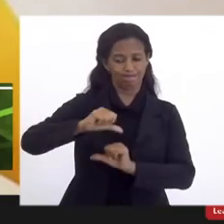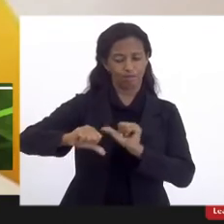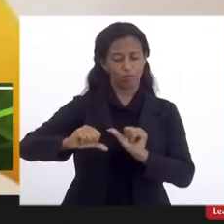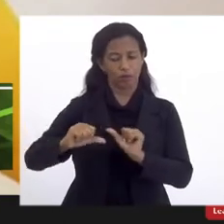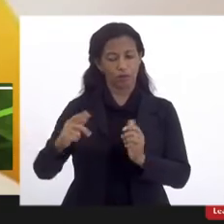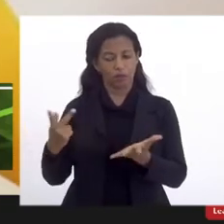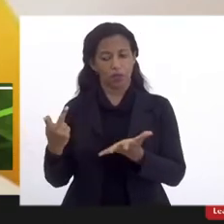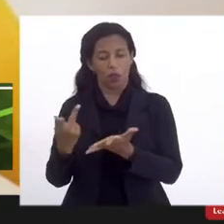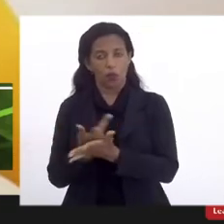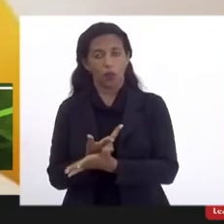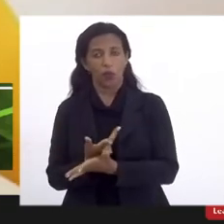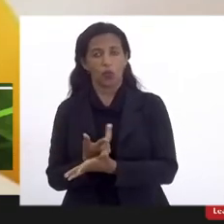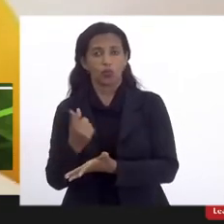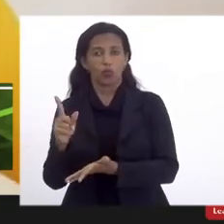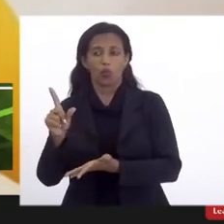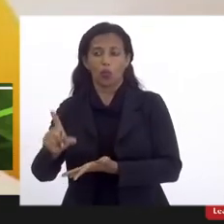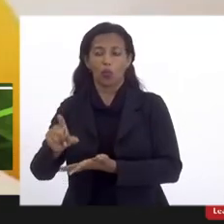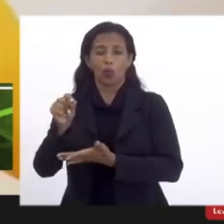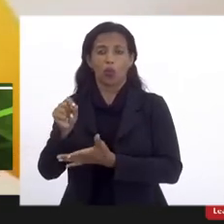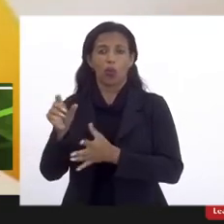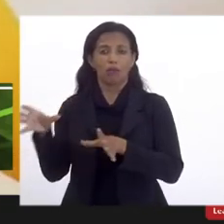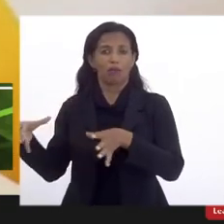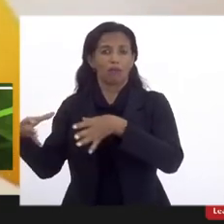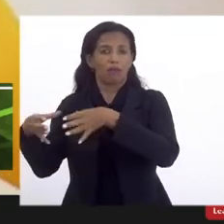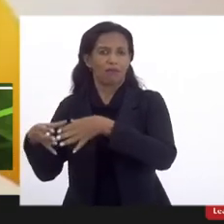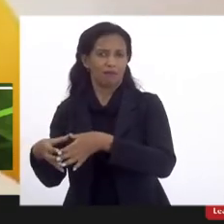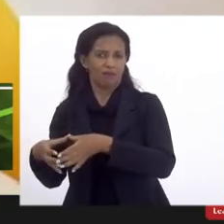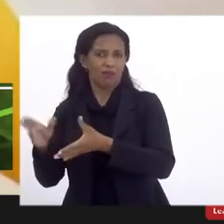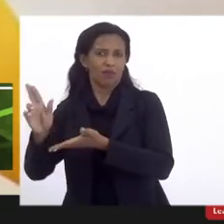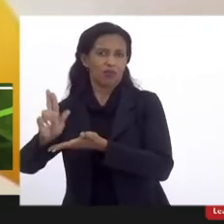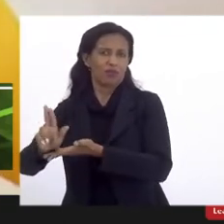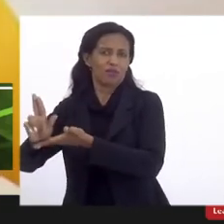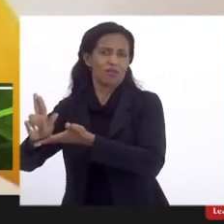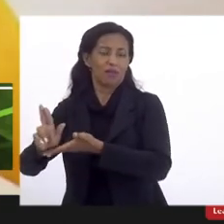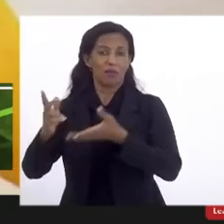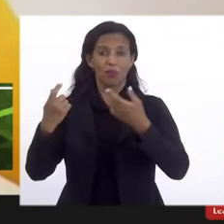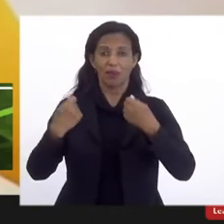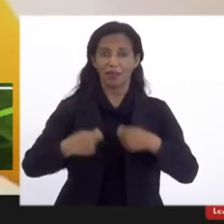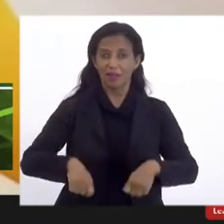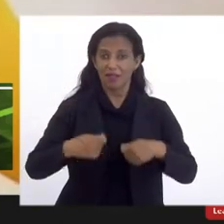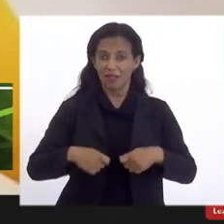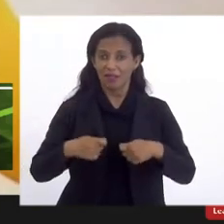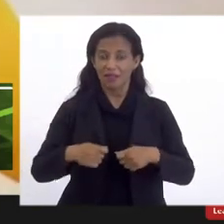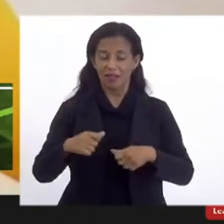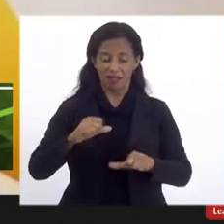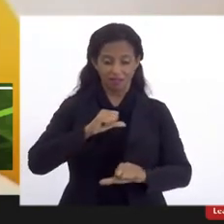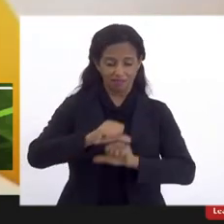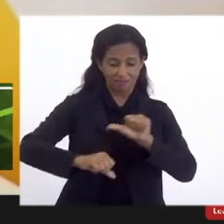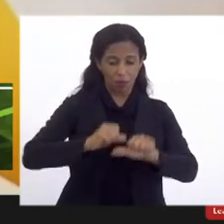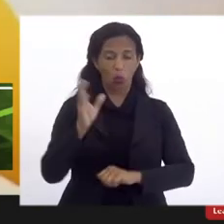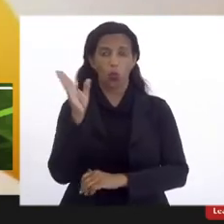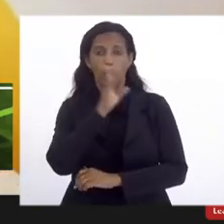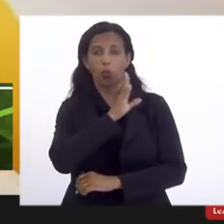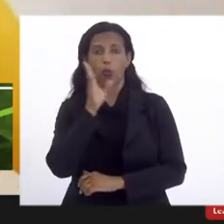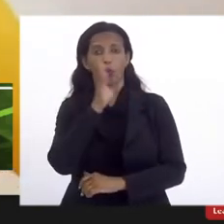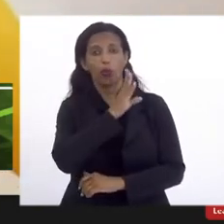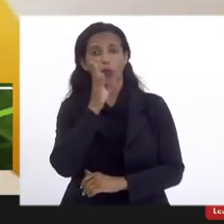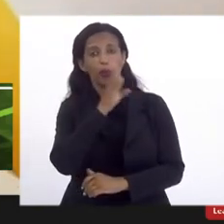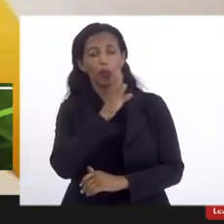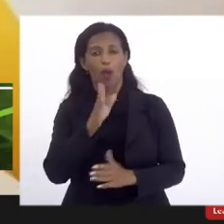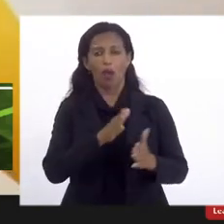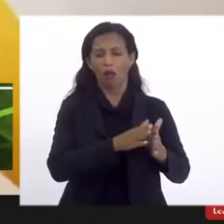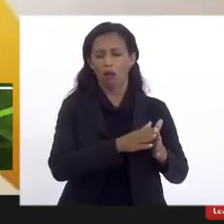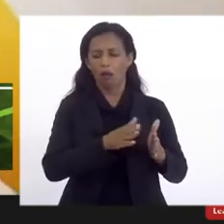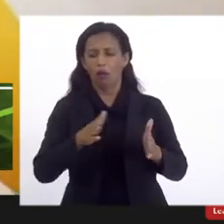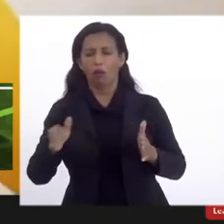feita somente por uma opção das comunidades universitárias, mas por uma necessidade que acabou se transformando em urgência ao